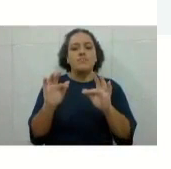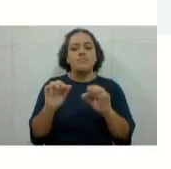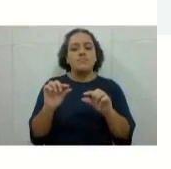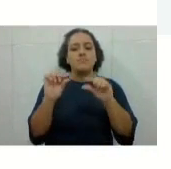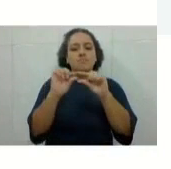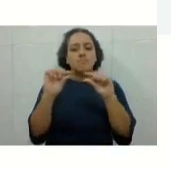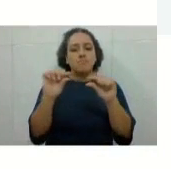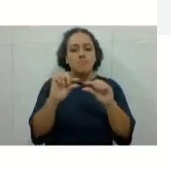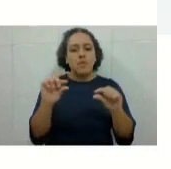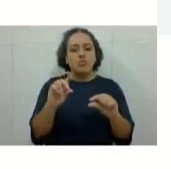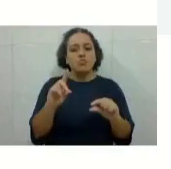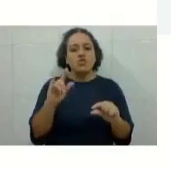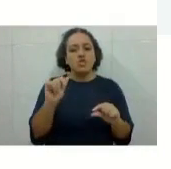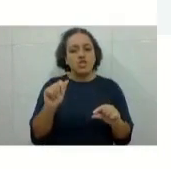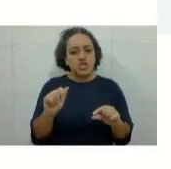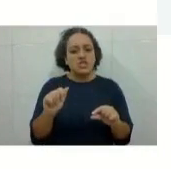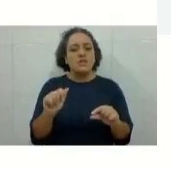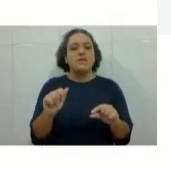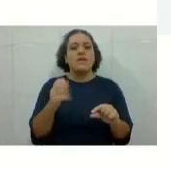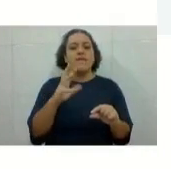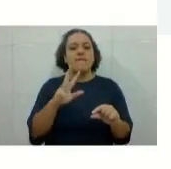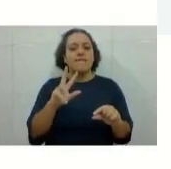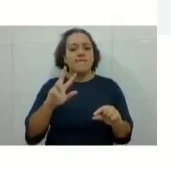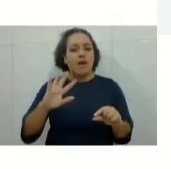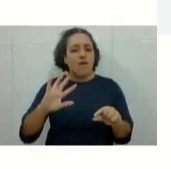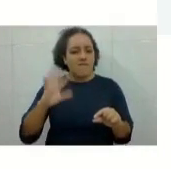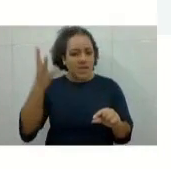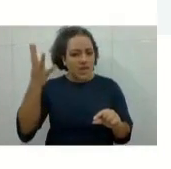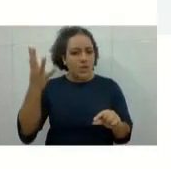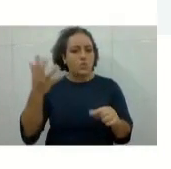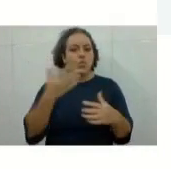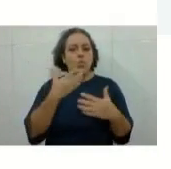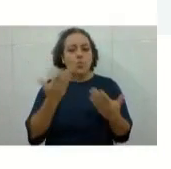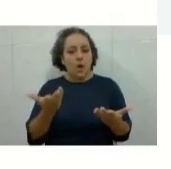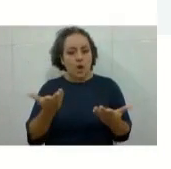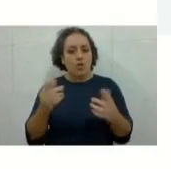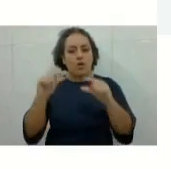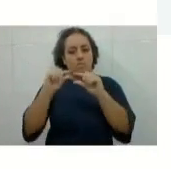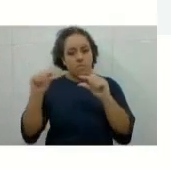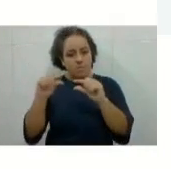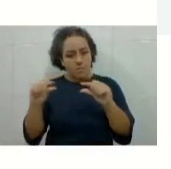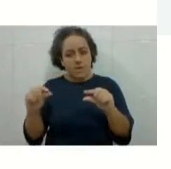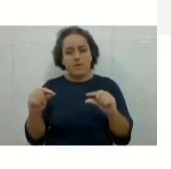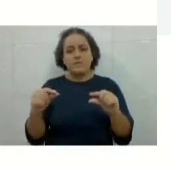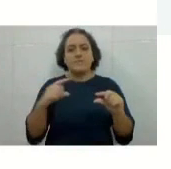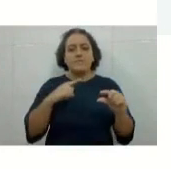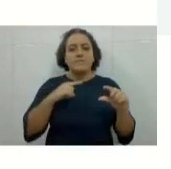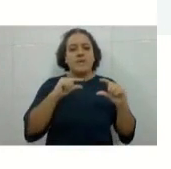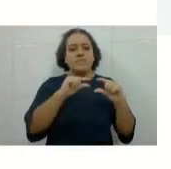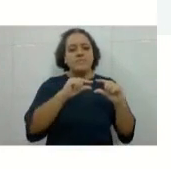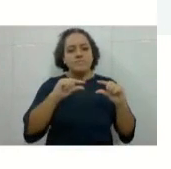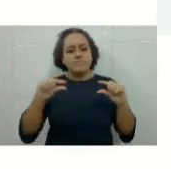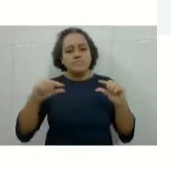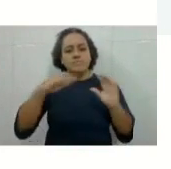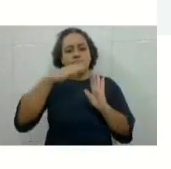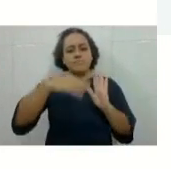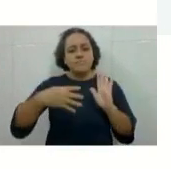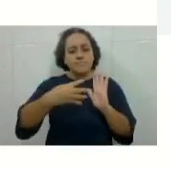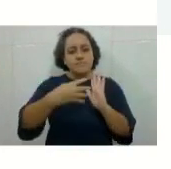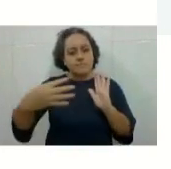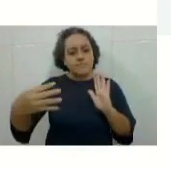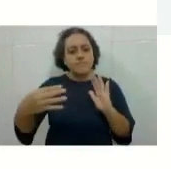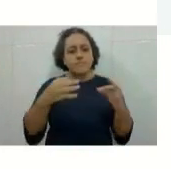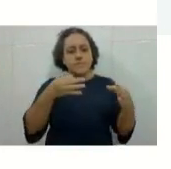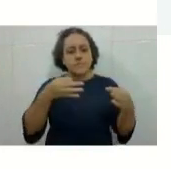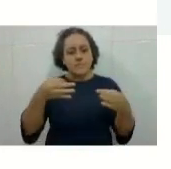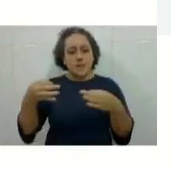né? Que vai acontecer o evento e o evento aqui na frente, né? Os procedimentos acadêmicos aqui na frente.